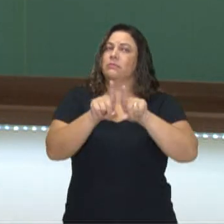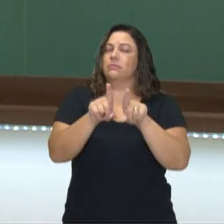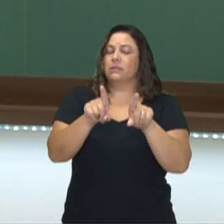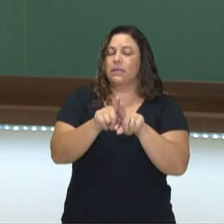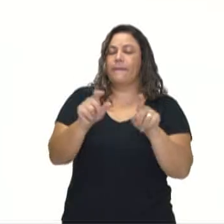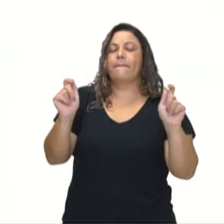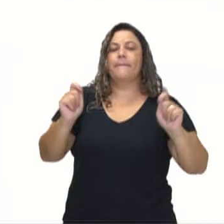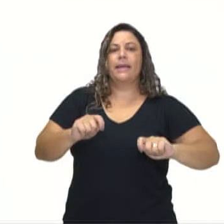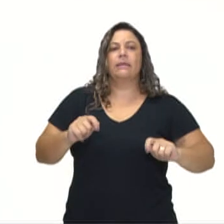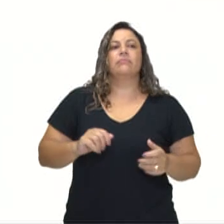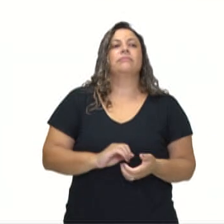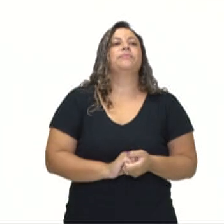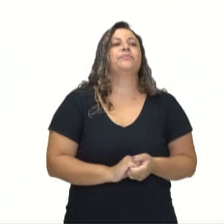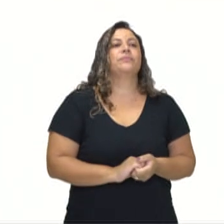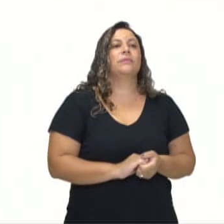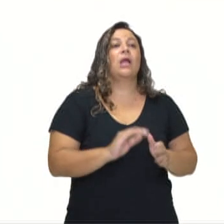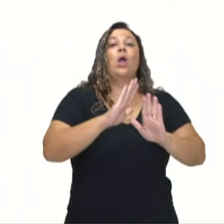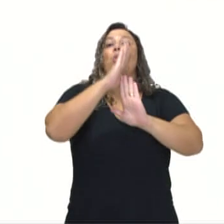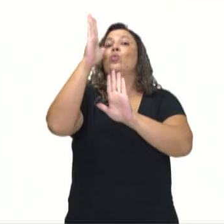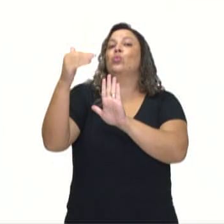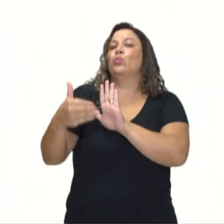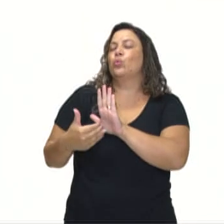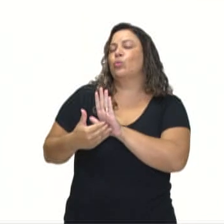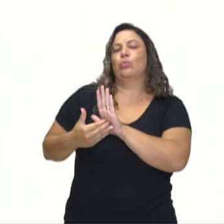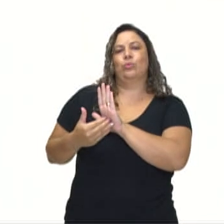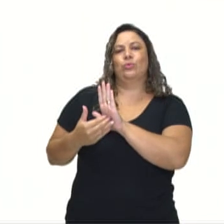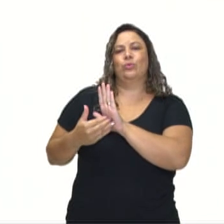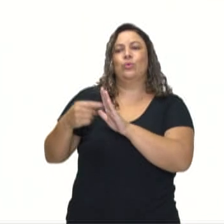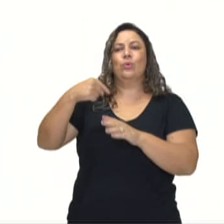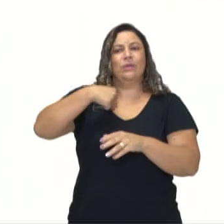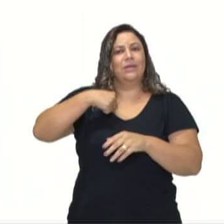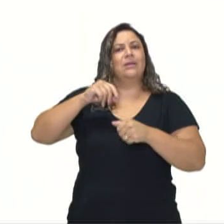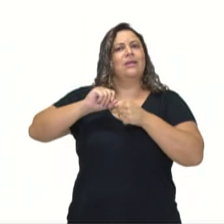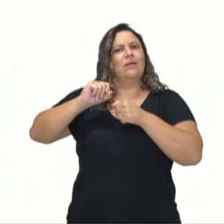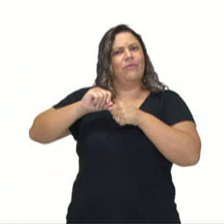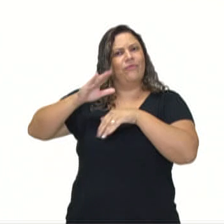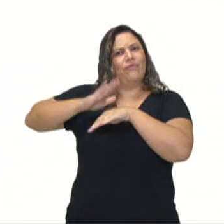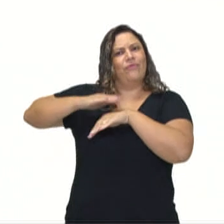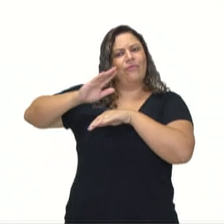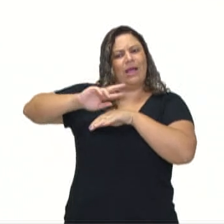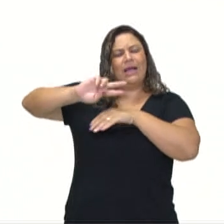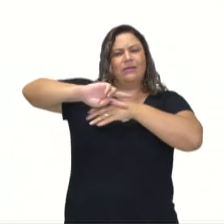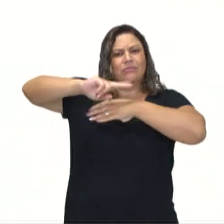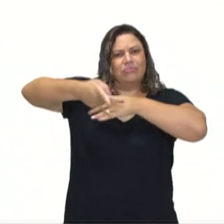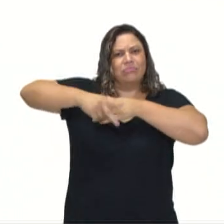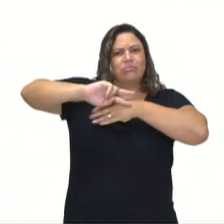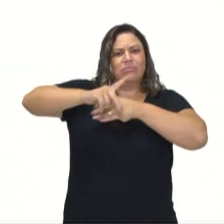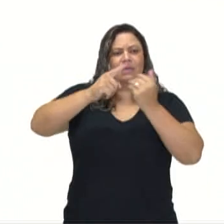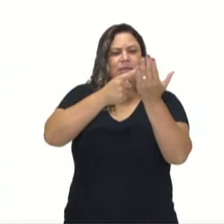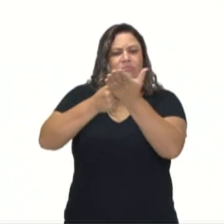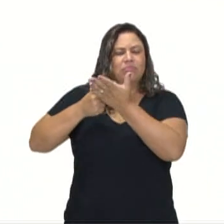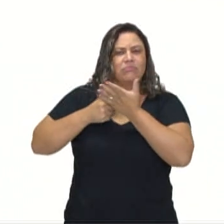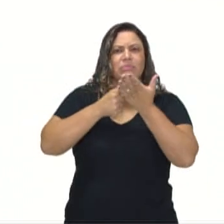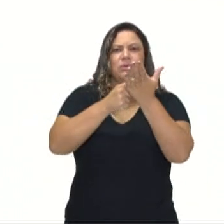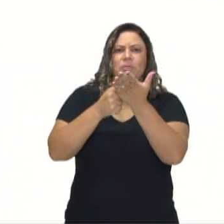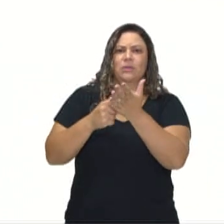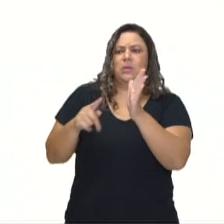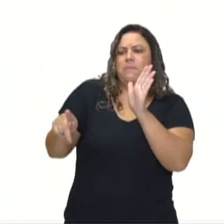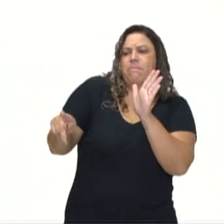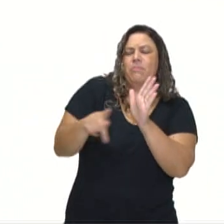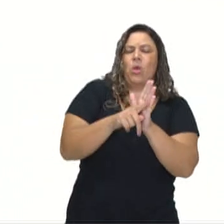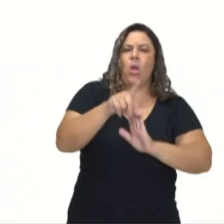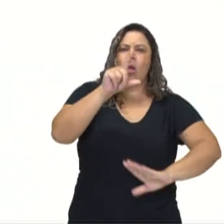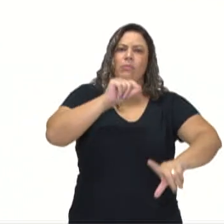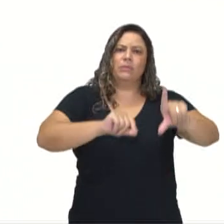Todas as nossas ações geram consequências. Responsabilizar-se por elas e comprometer-se com as suas próprias